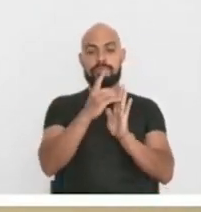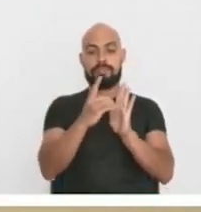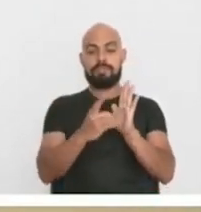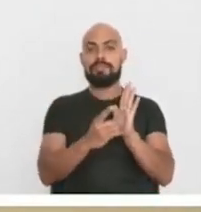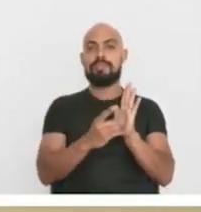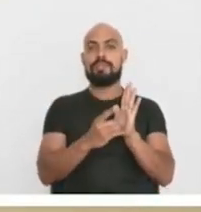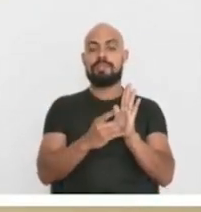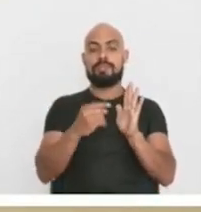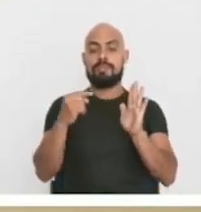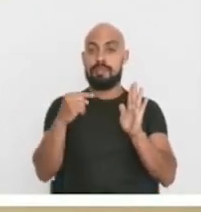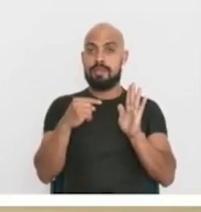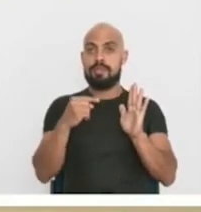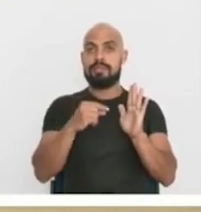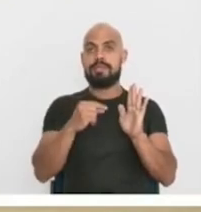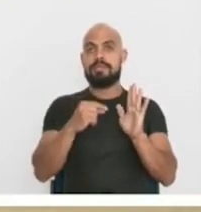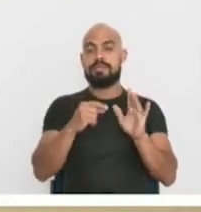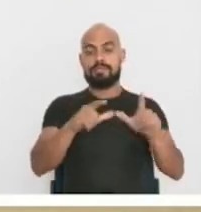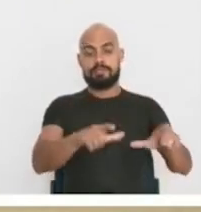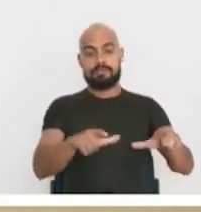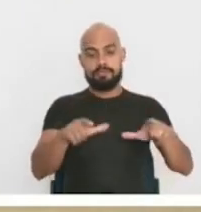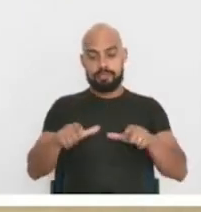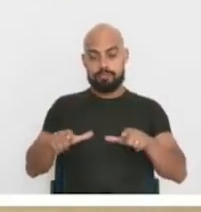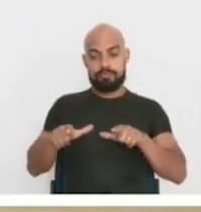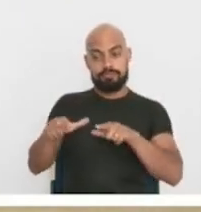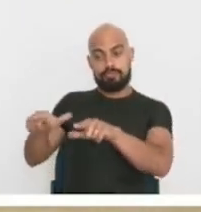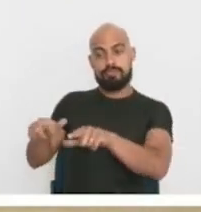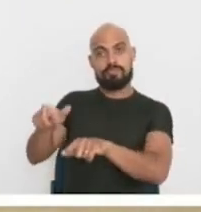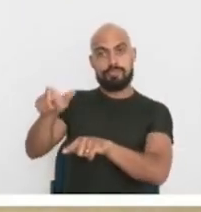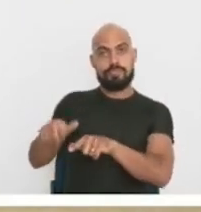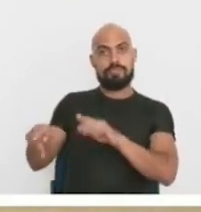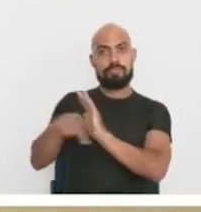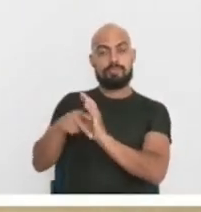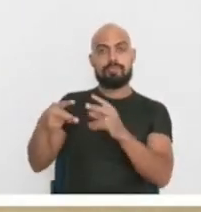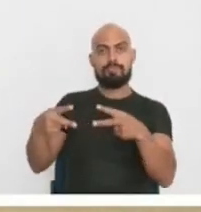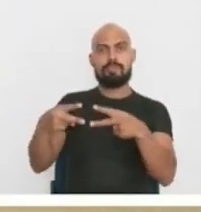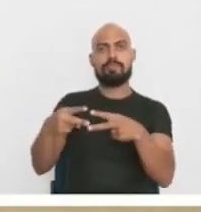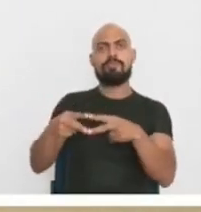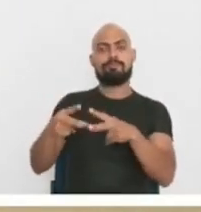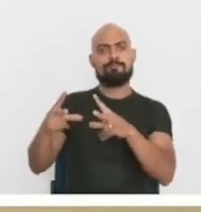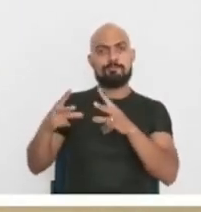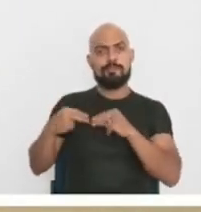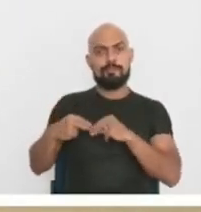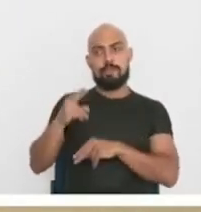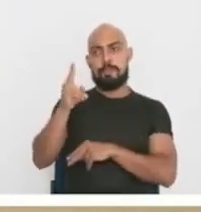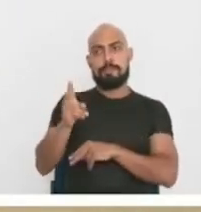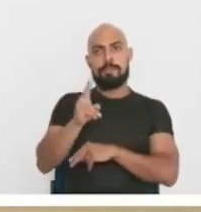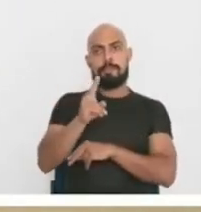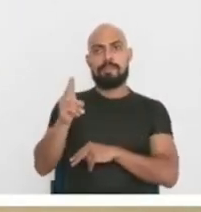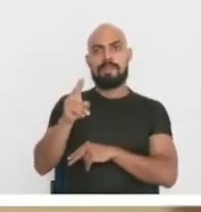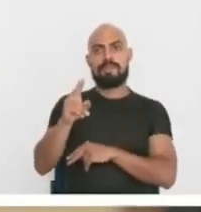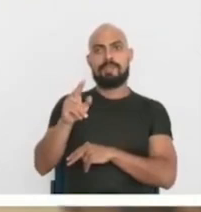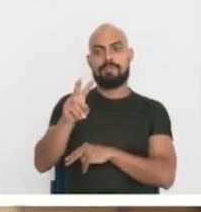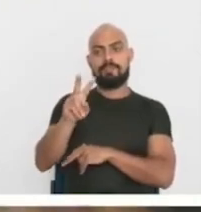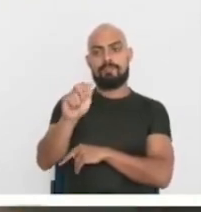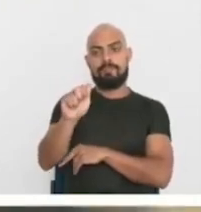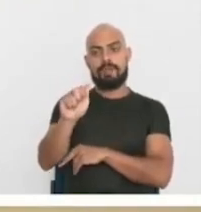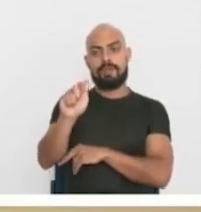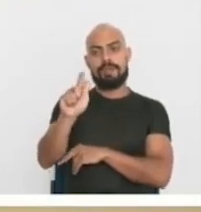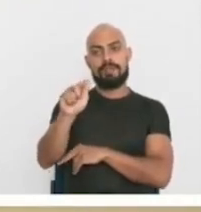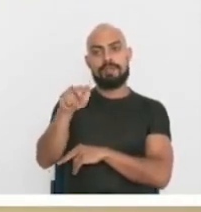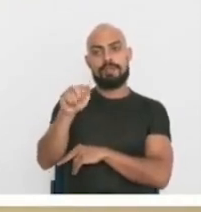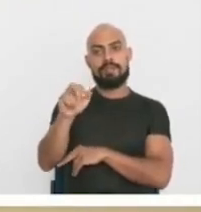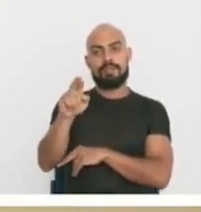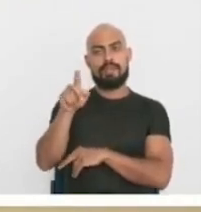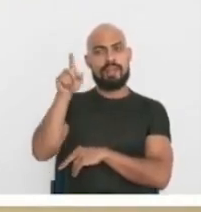legislativo. O título de cidadão paulinense é muito merecido para o padre Wagner, que é lá da comunidade Belo